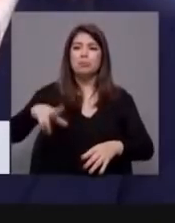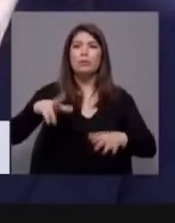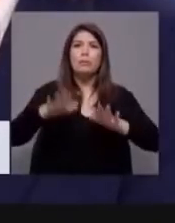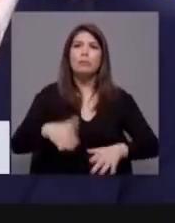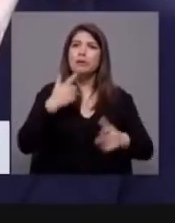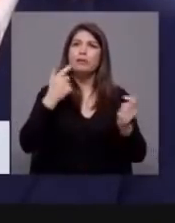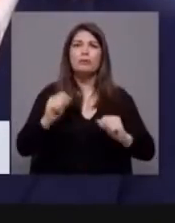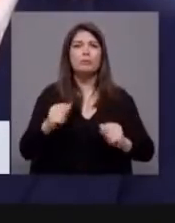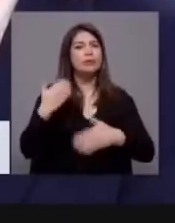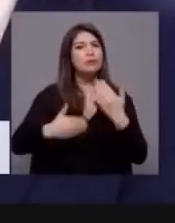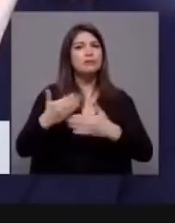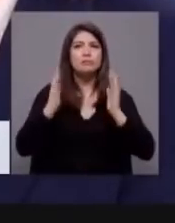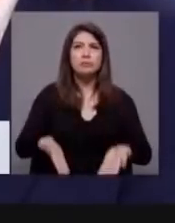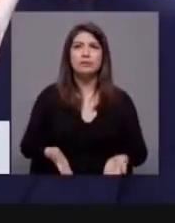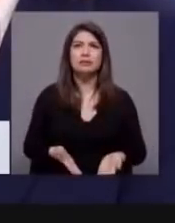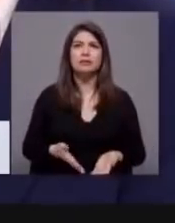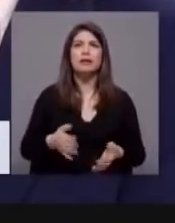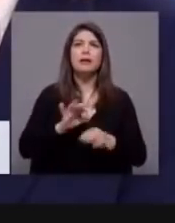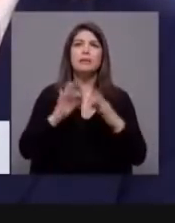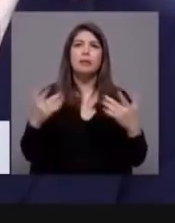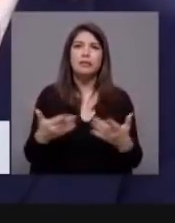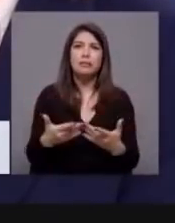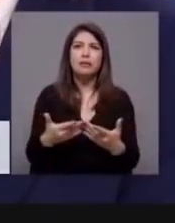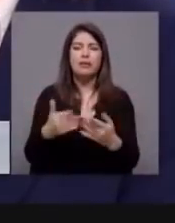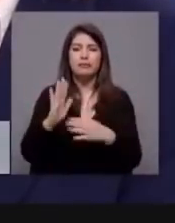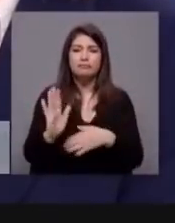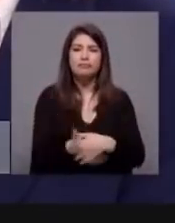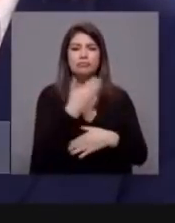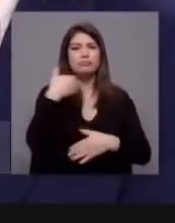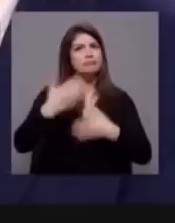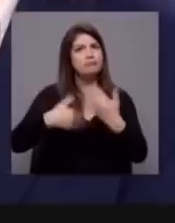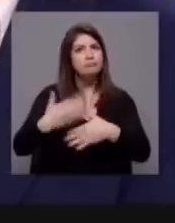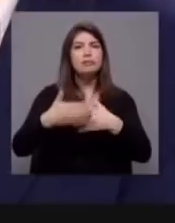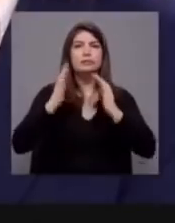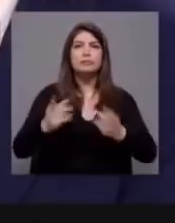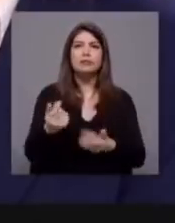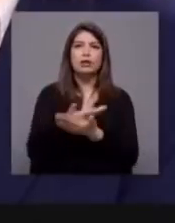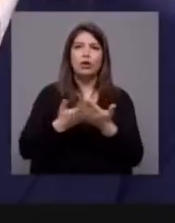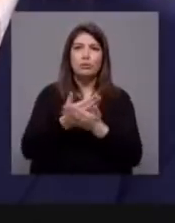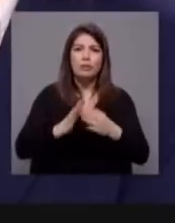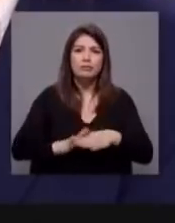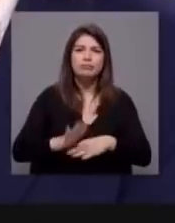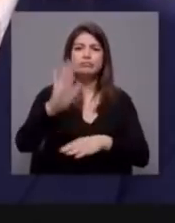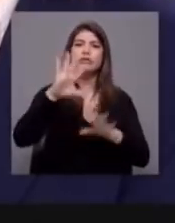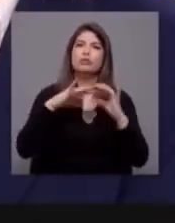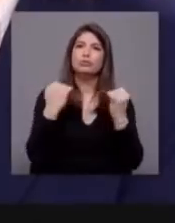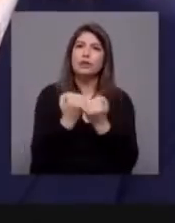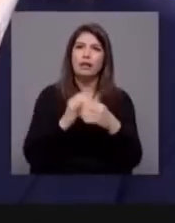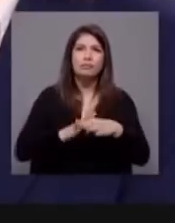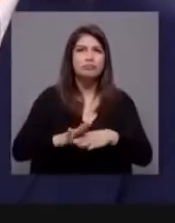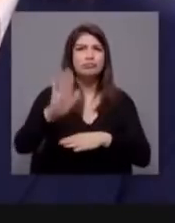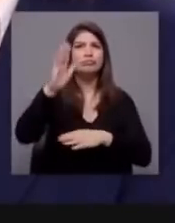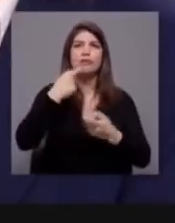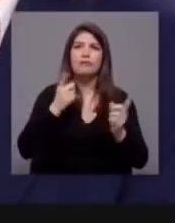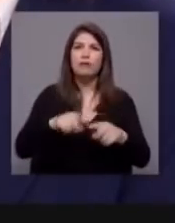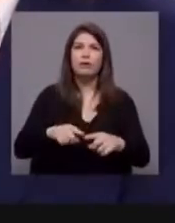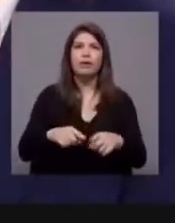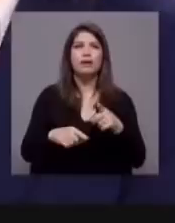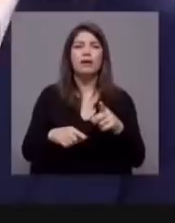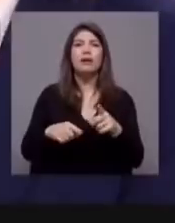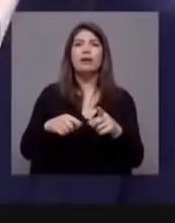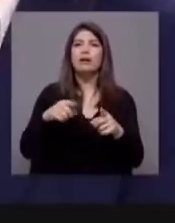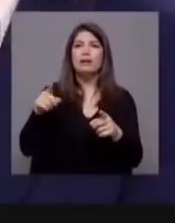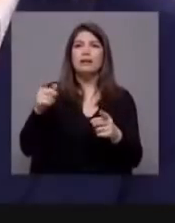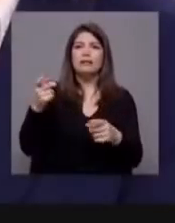Nós temos que responder à pandemia, temos que finalizar a página da pandemia, temos que recuperar a economia, recuperar a sociedade, recuperar as feridas que esta crise